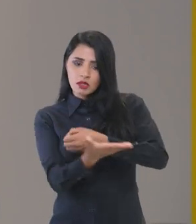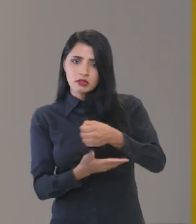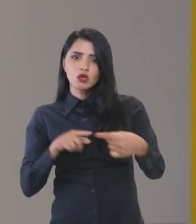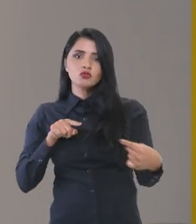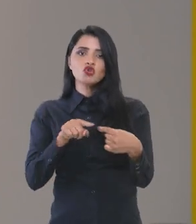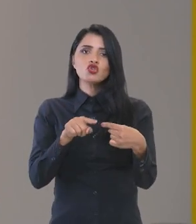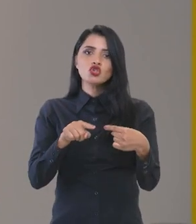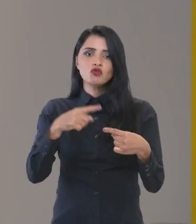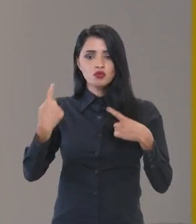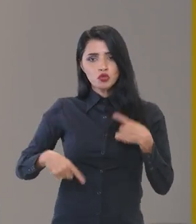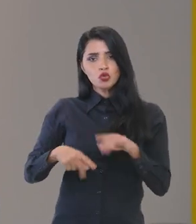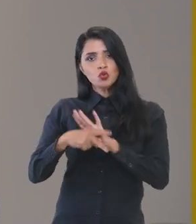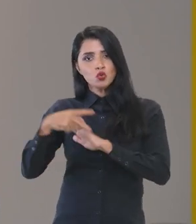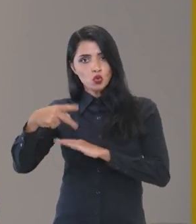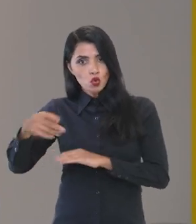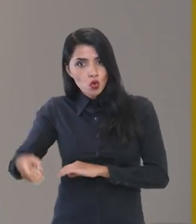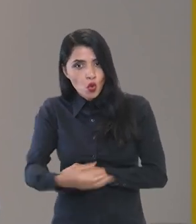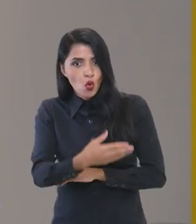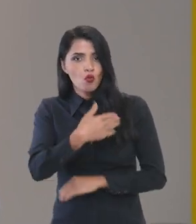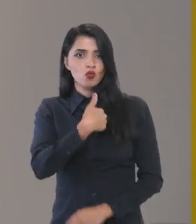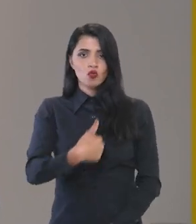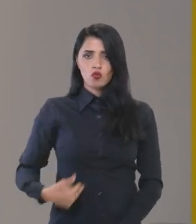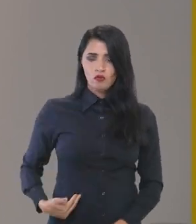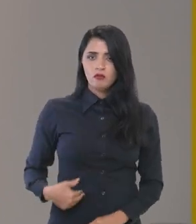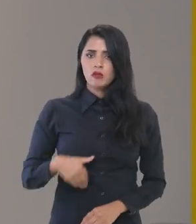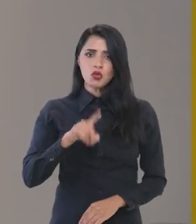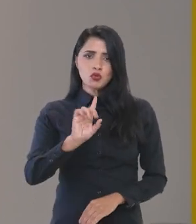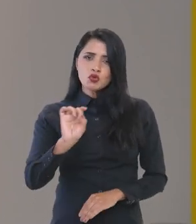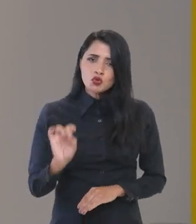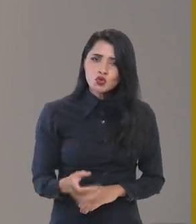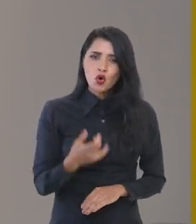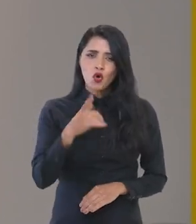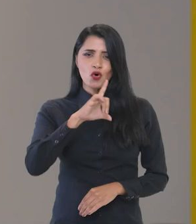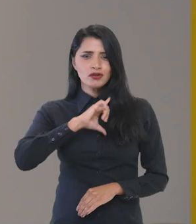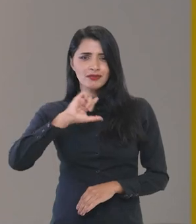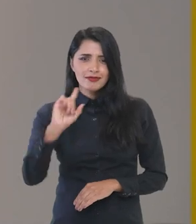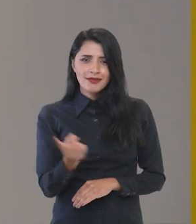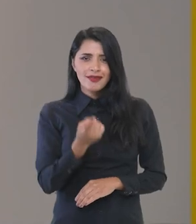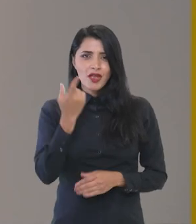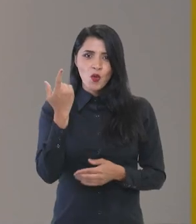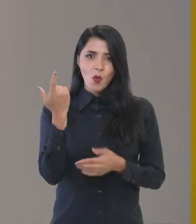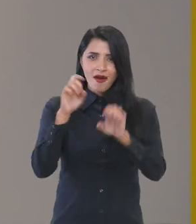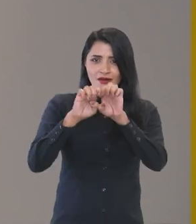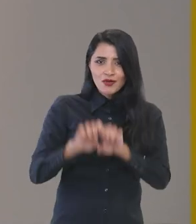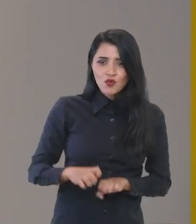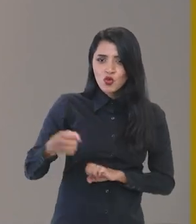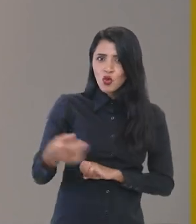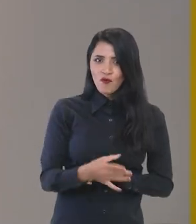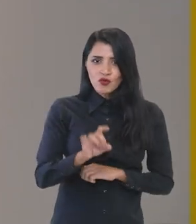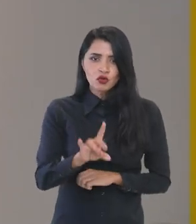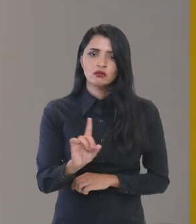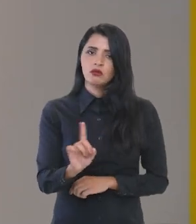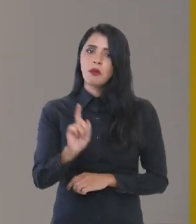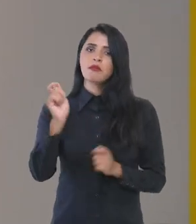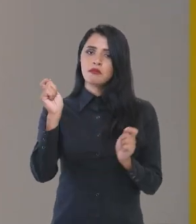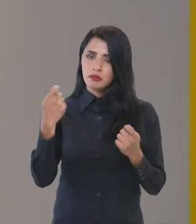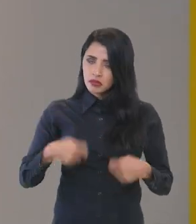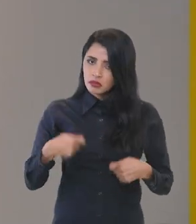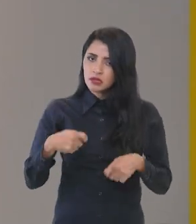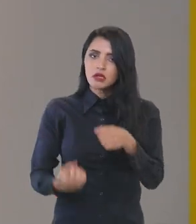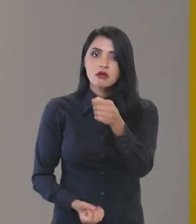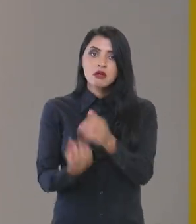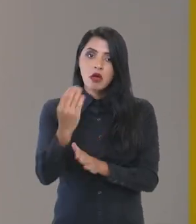objetivos políticos do novo governo e não basta apenas você ter uma superestrutura nova. É preciso criar